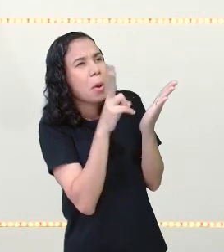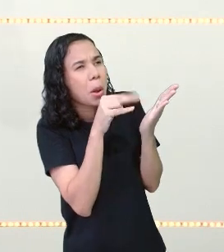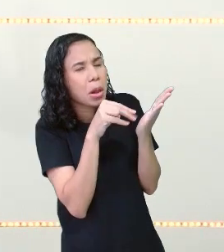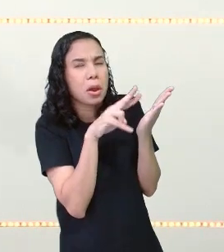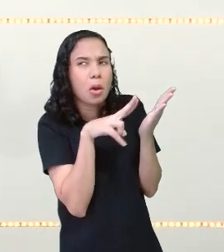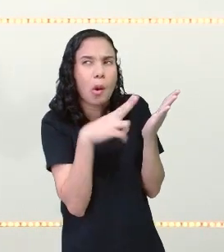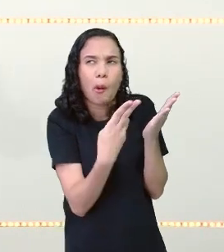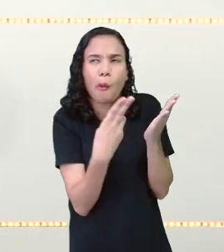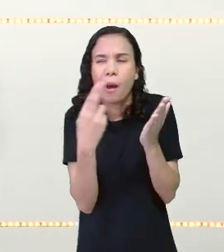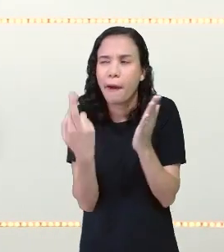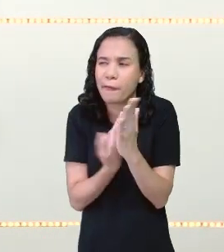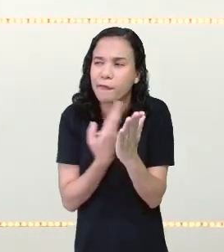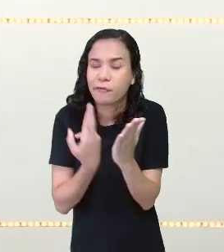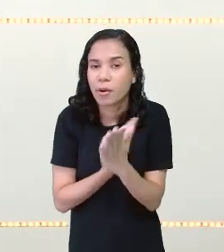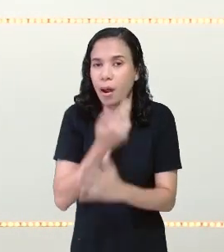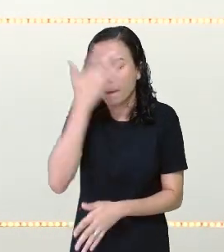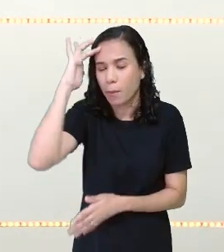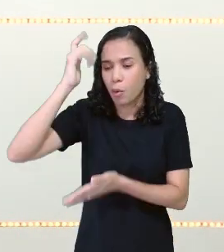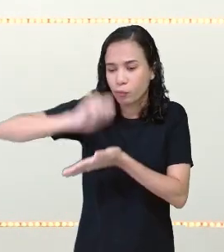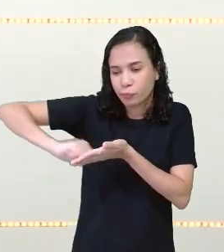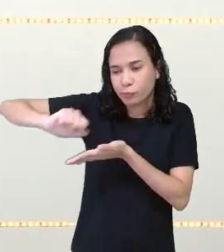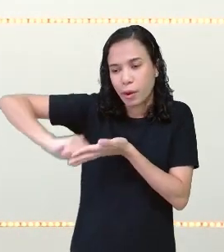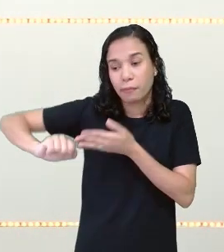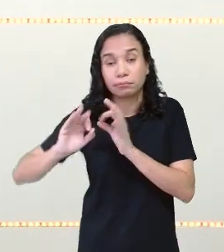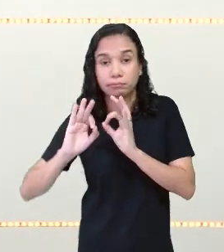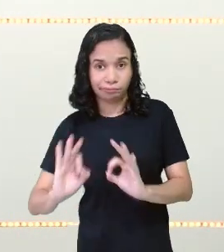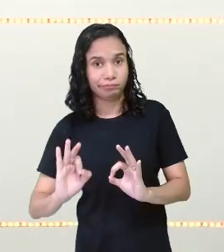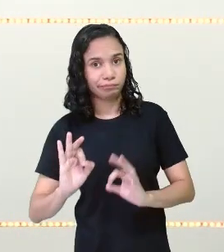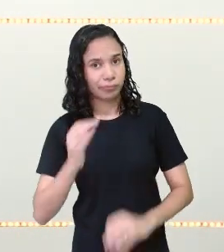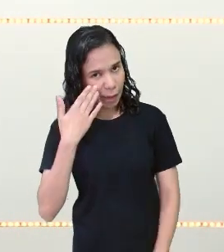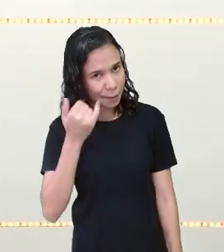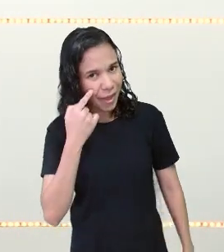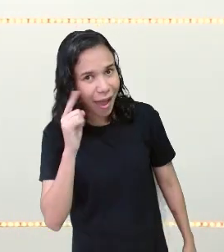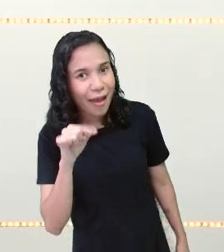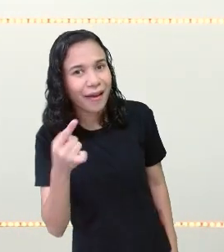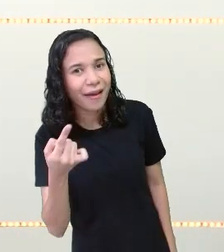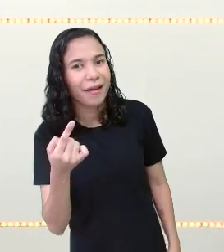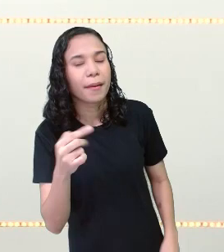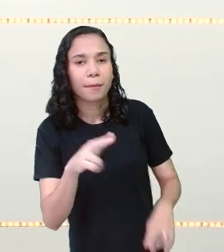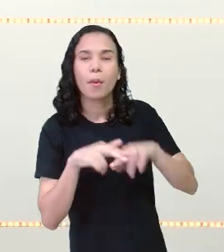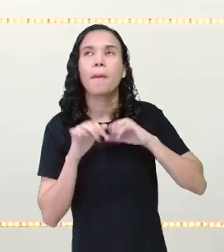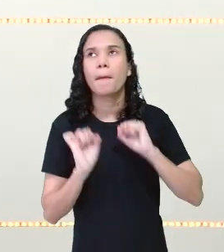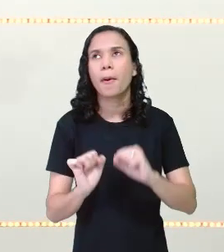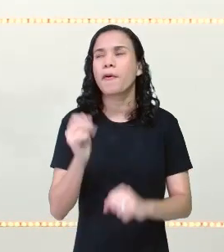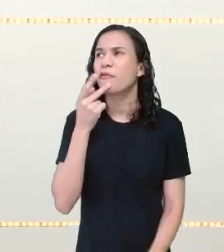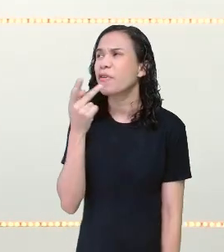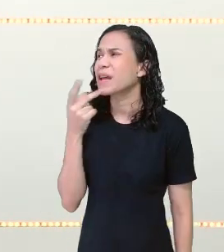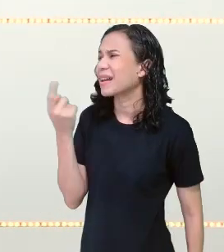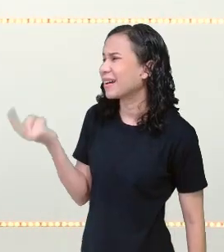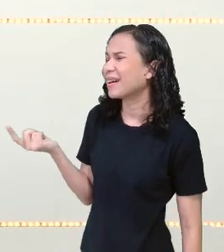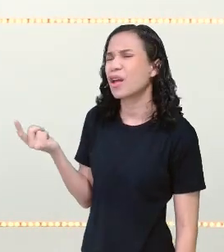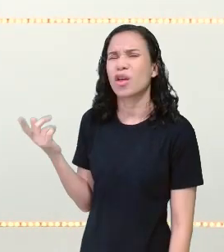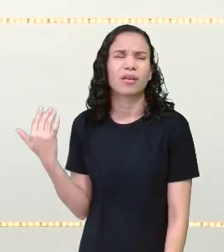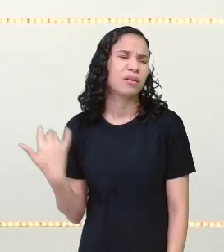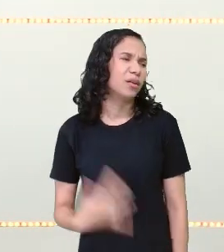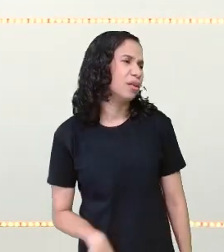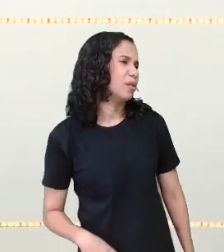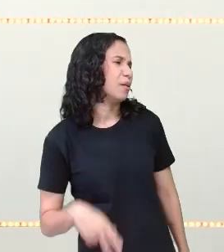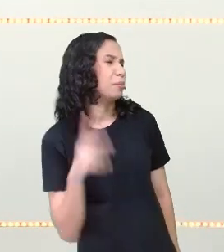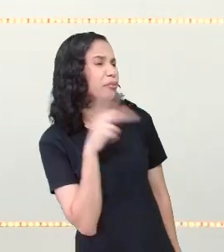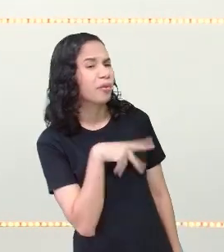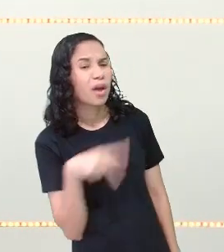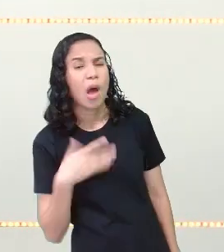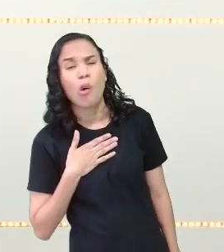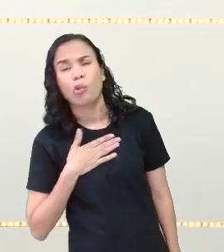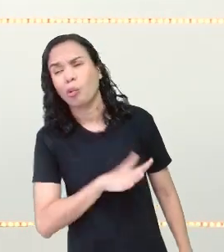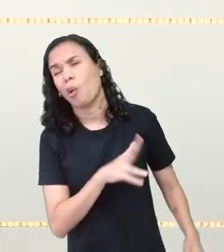em uma revistinha. Aí, você vai escrever corretamente. Sabia que é assim? Aí, você pode estar dizendo, ai, professora, é porque